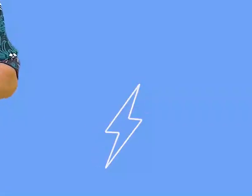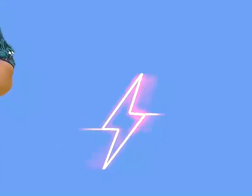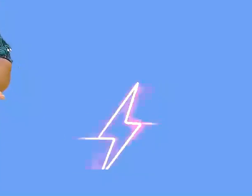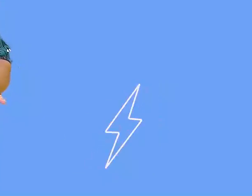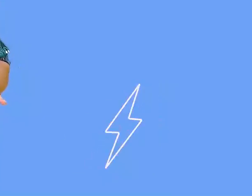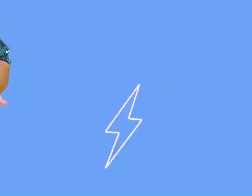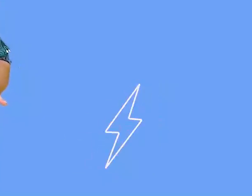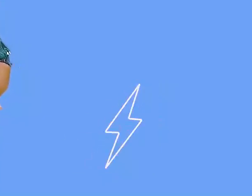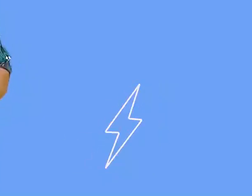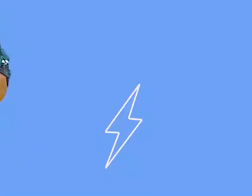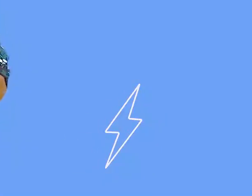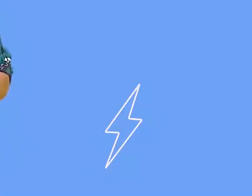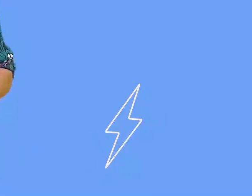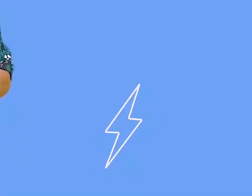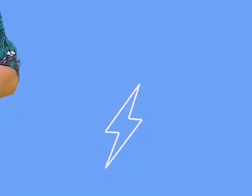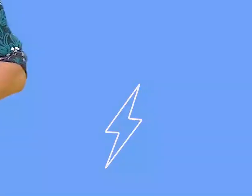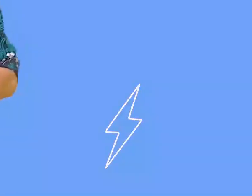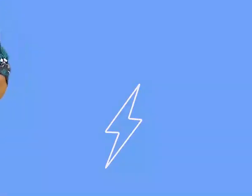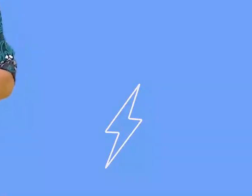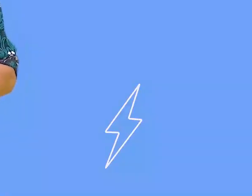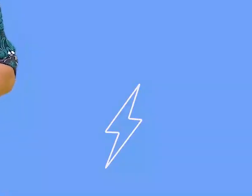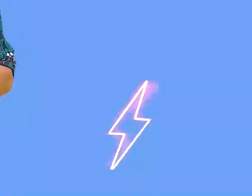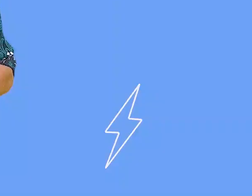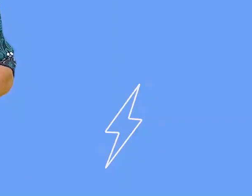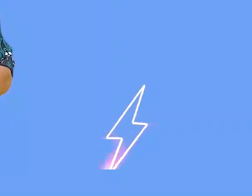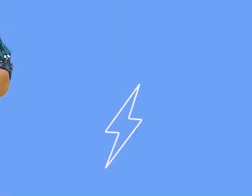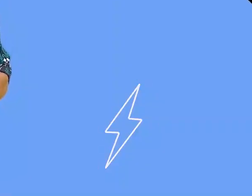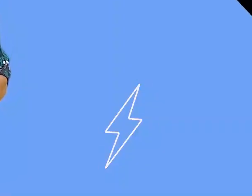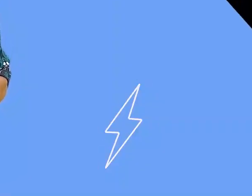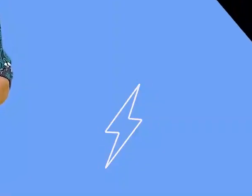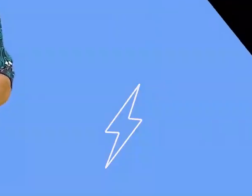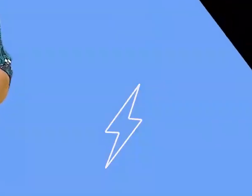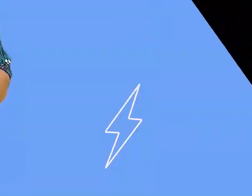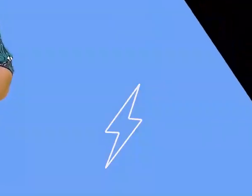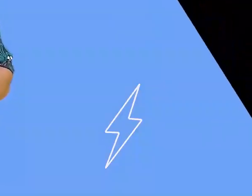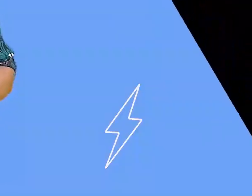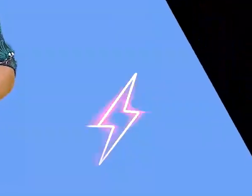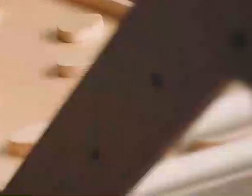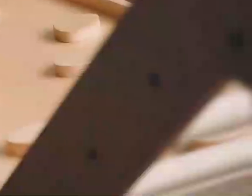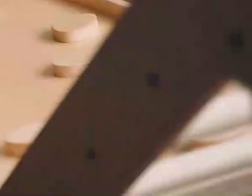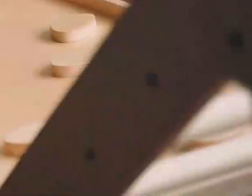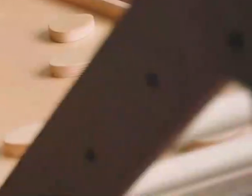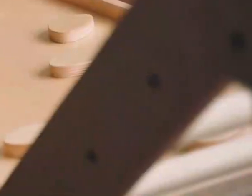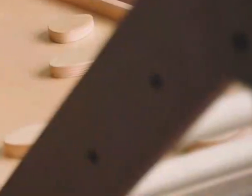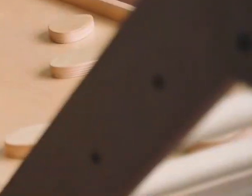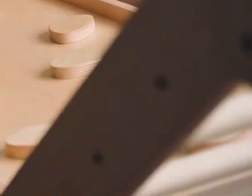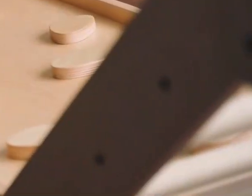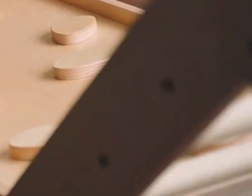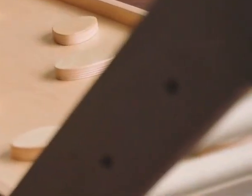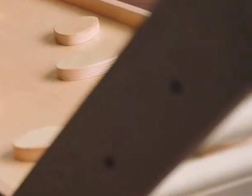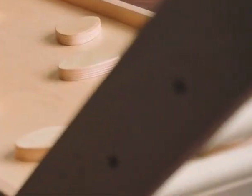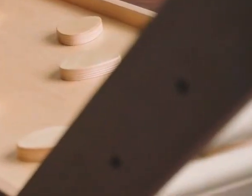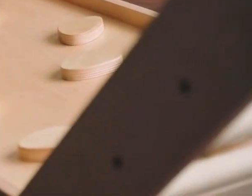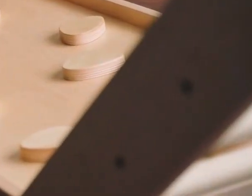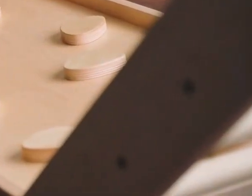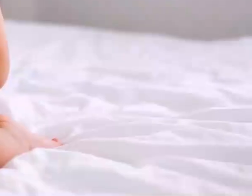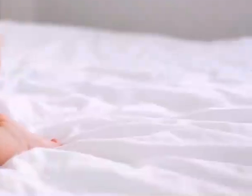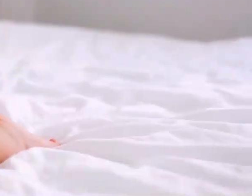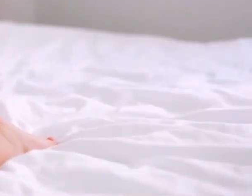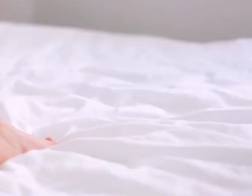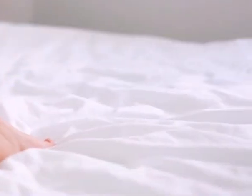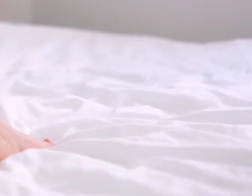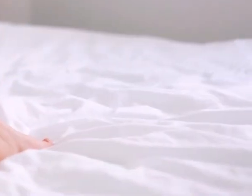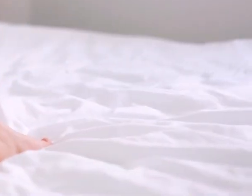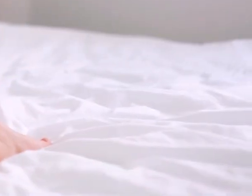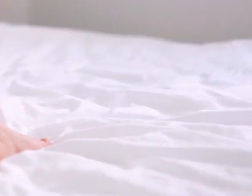Não importa a idade nem a classe social, os jogos são incutidos para muitos ainda pequenos, bebês. Existem